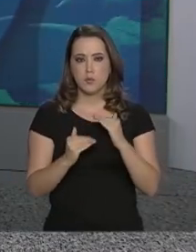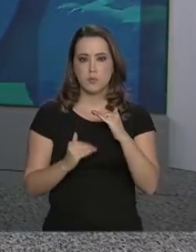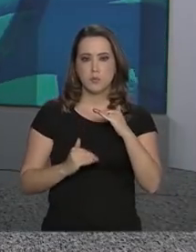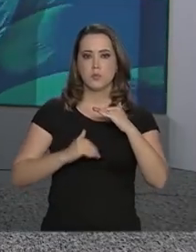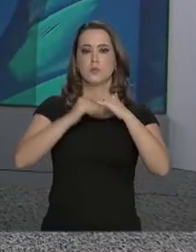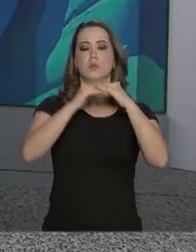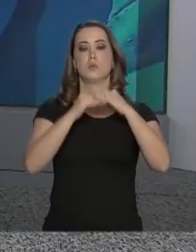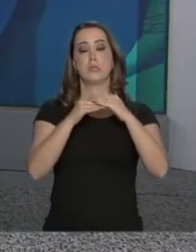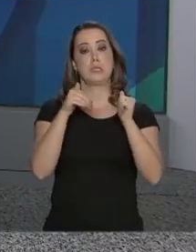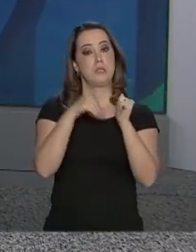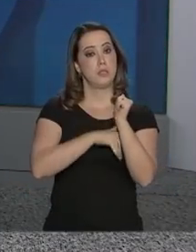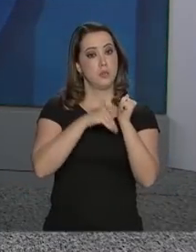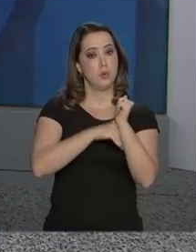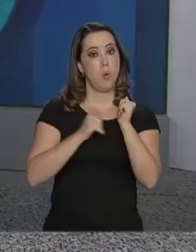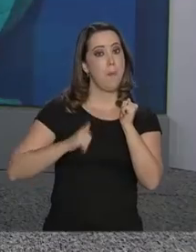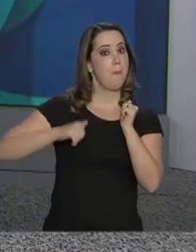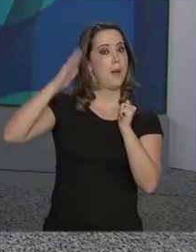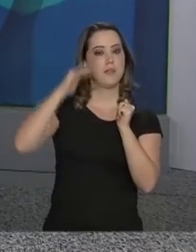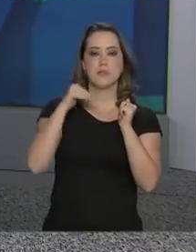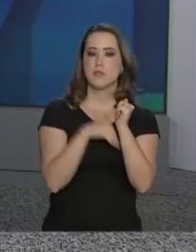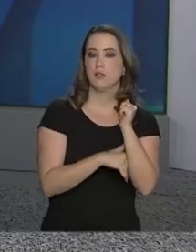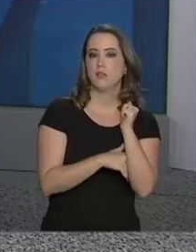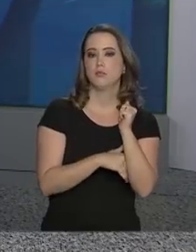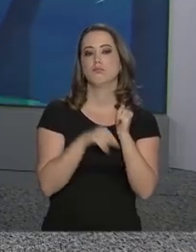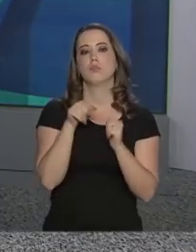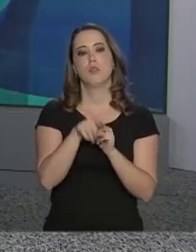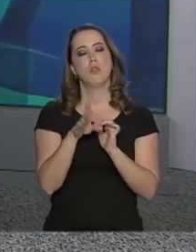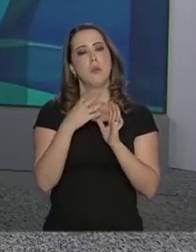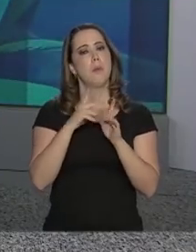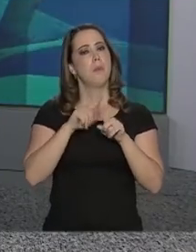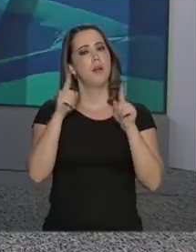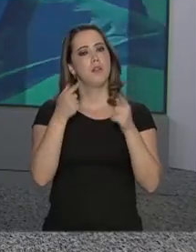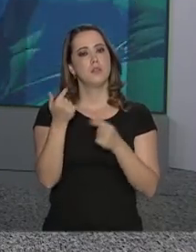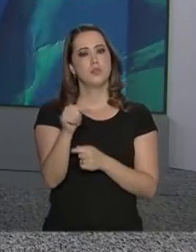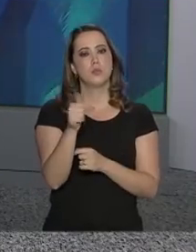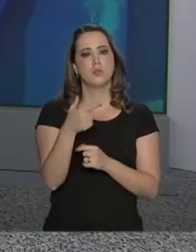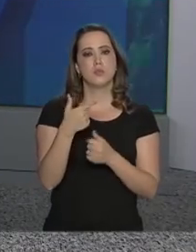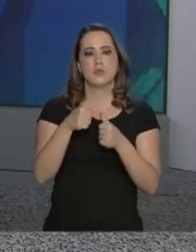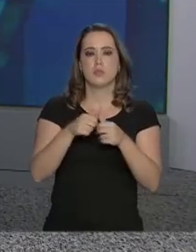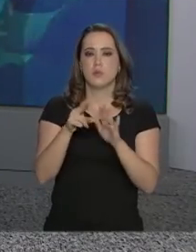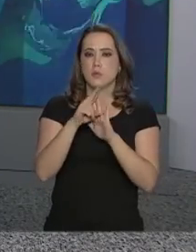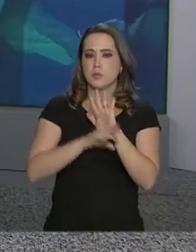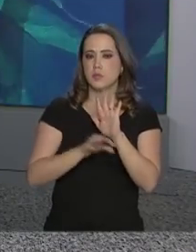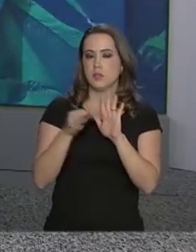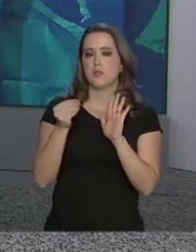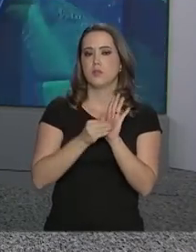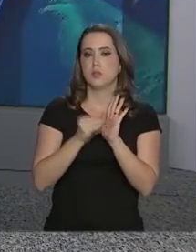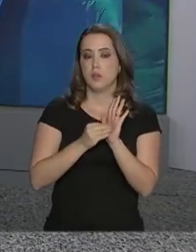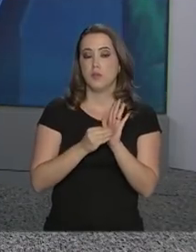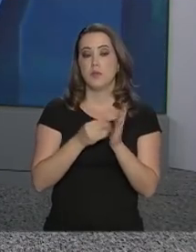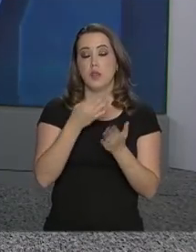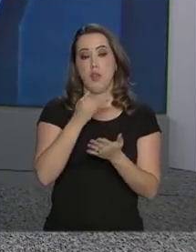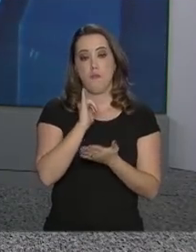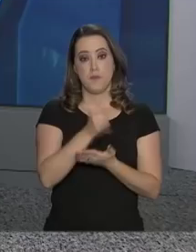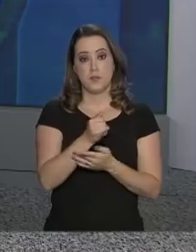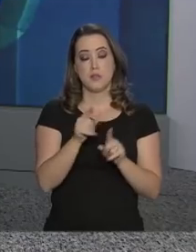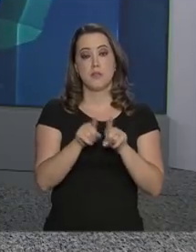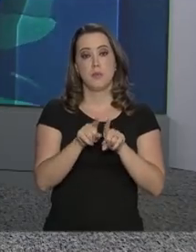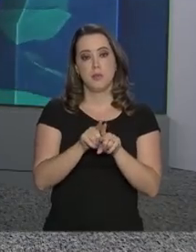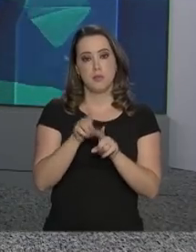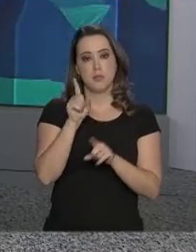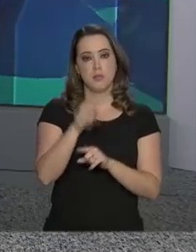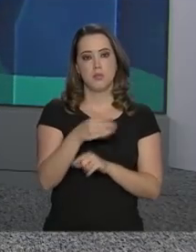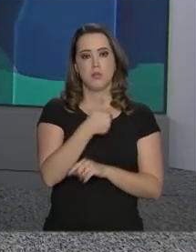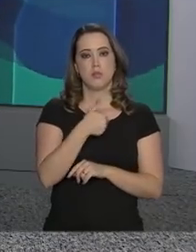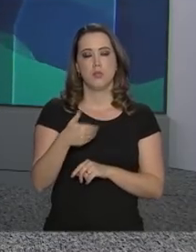dados nos graus secreto e ultra-secreto, mas esse dispositivo ainda não estava regulamentado. A nota afirma ainda